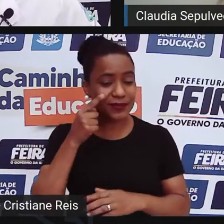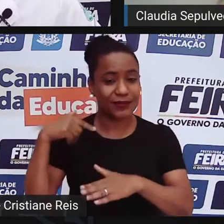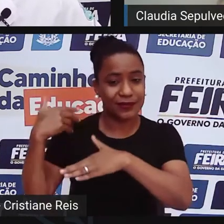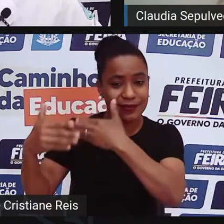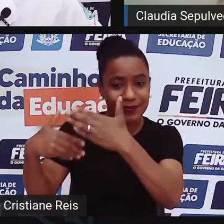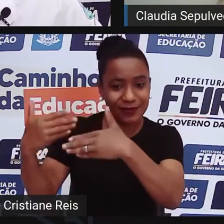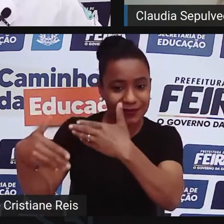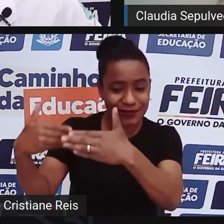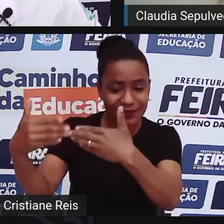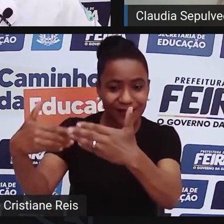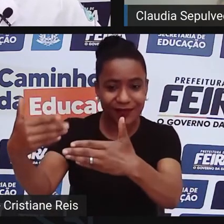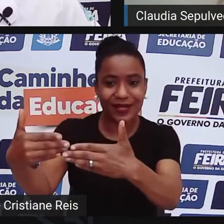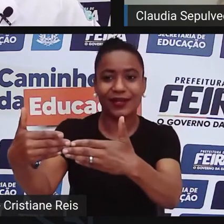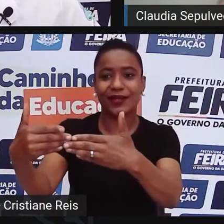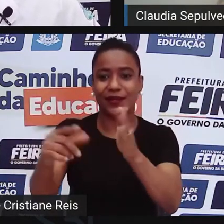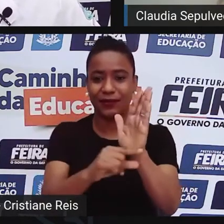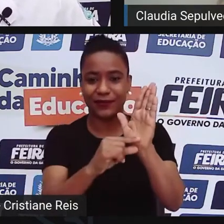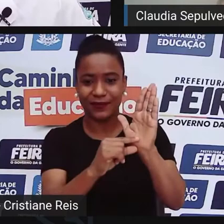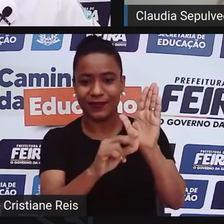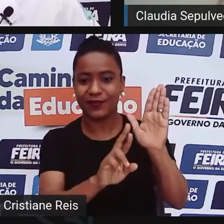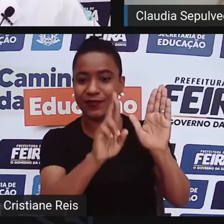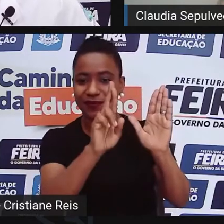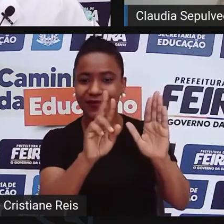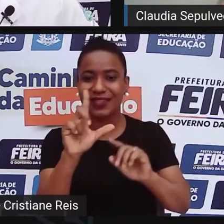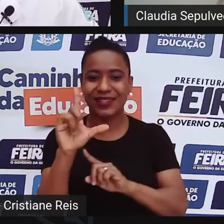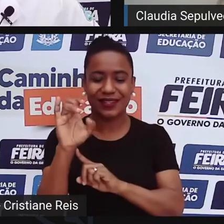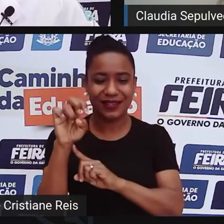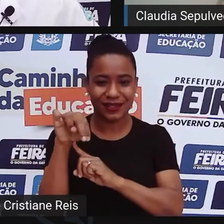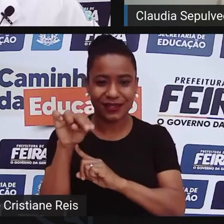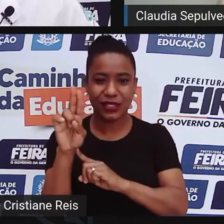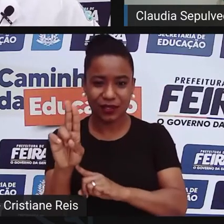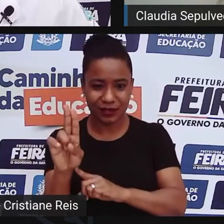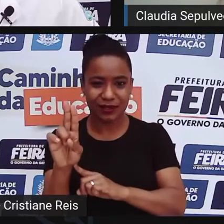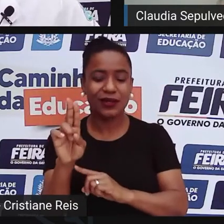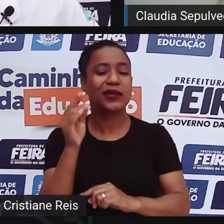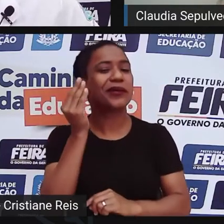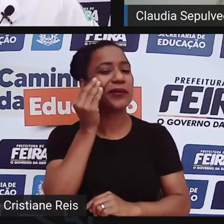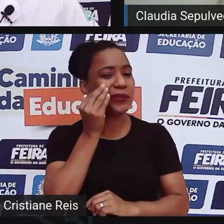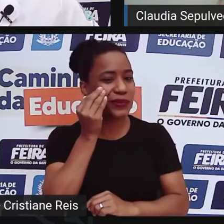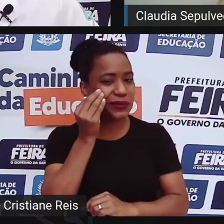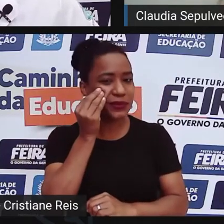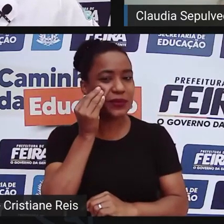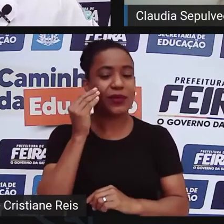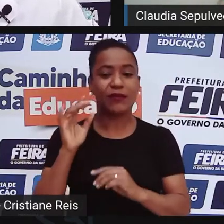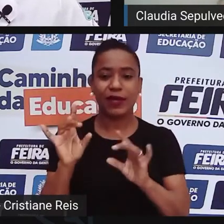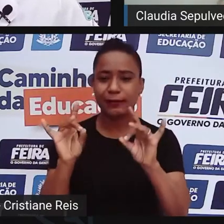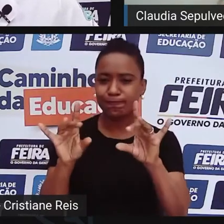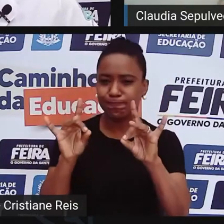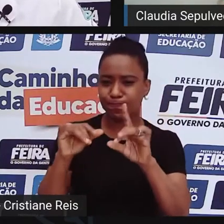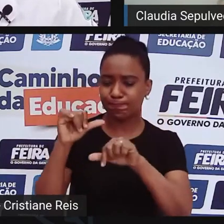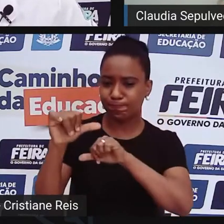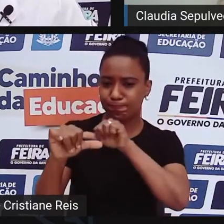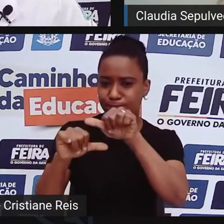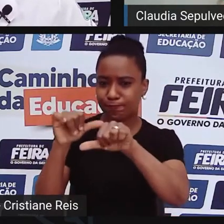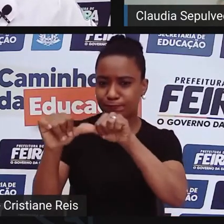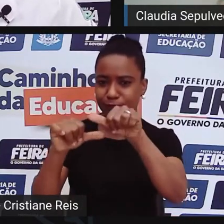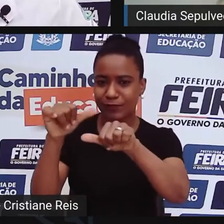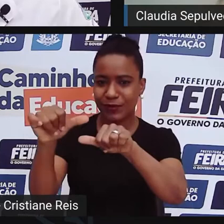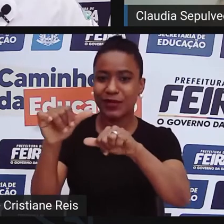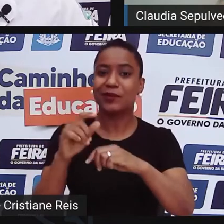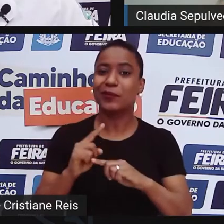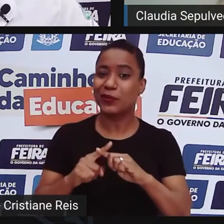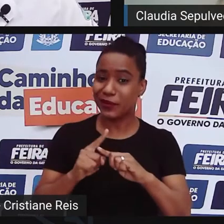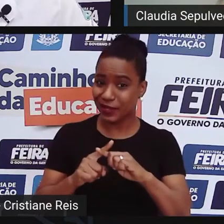essa classificação de Linneu e esse tipo de hierarquização vai se tornar muito sofisticada, por exemplo, com a emergência de verdadeiros